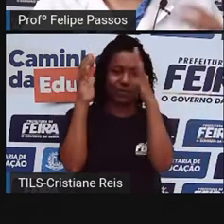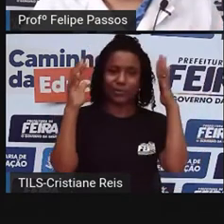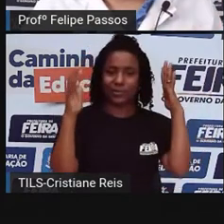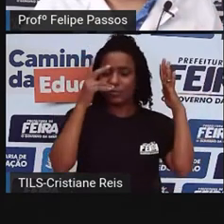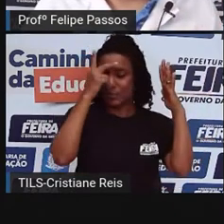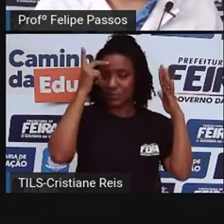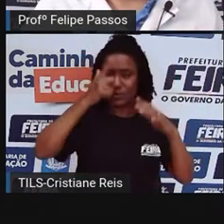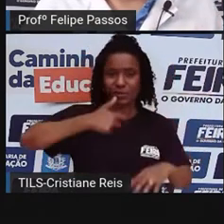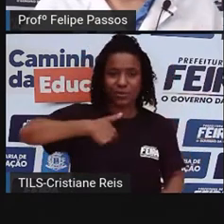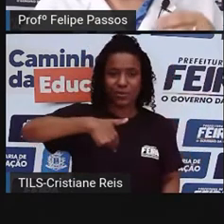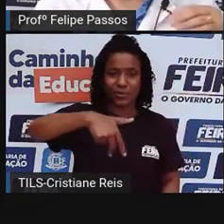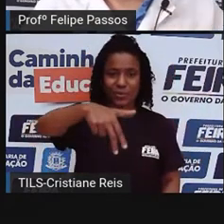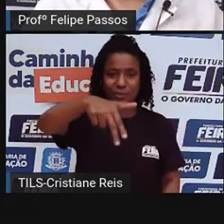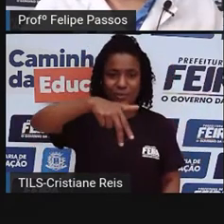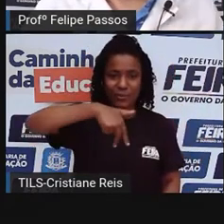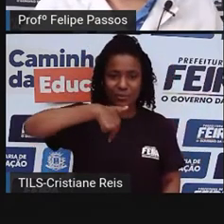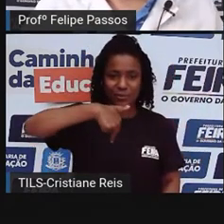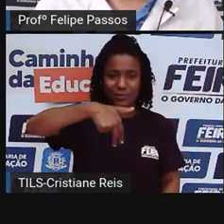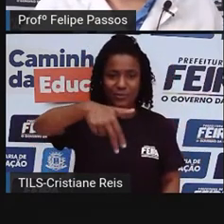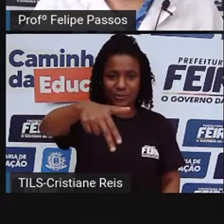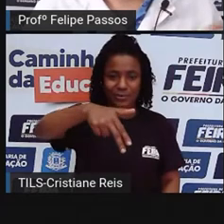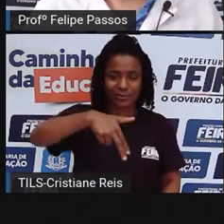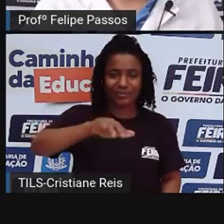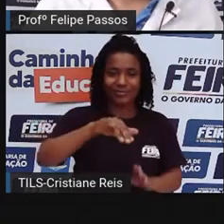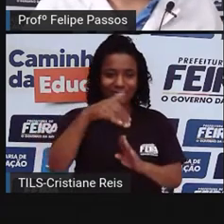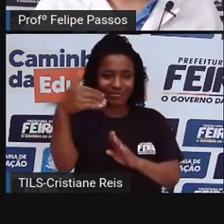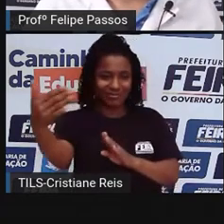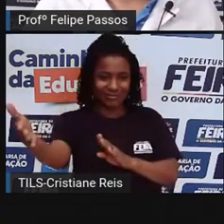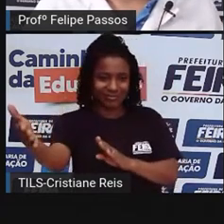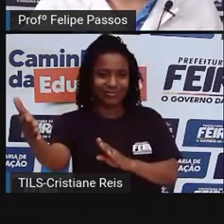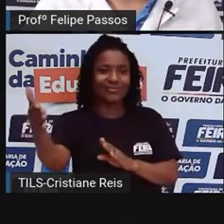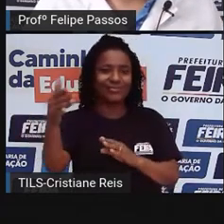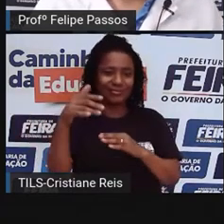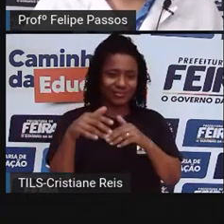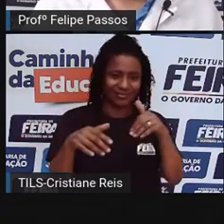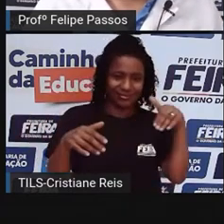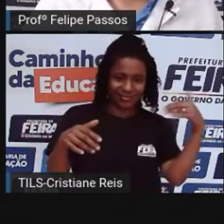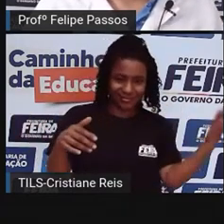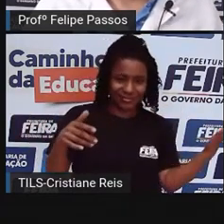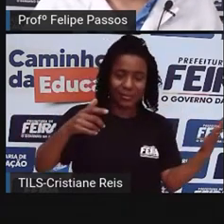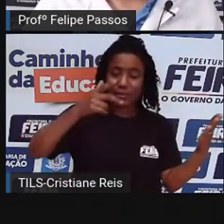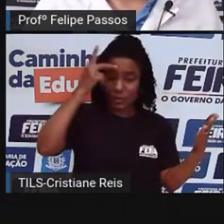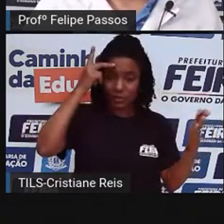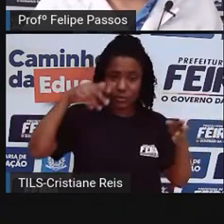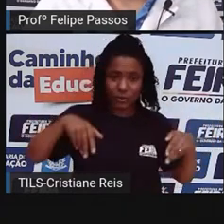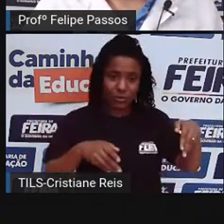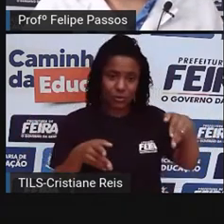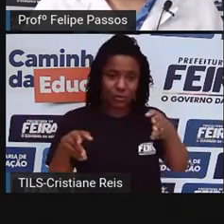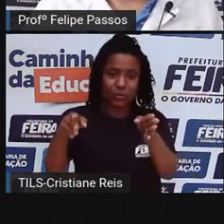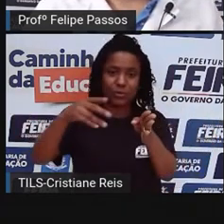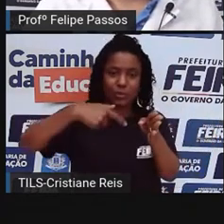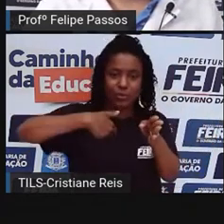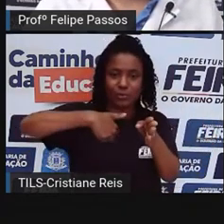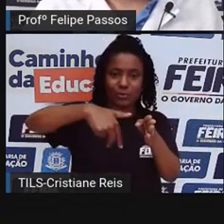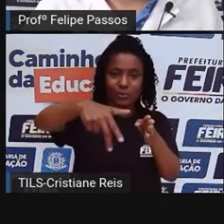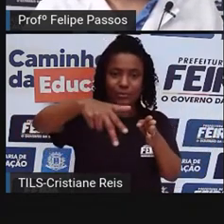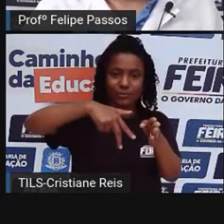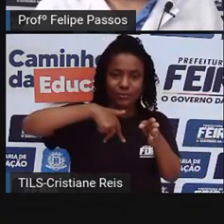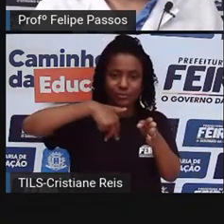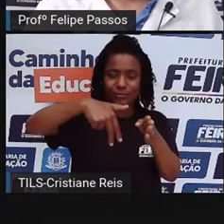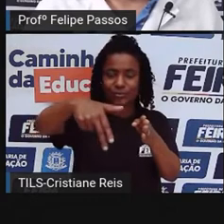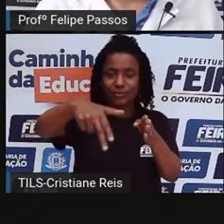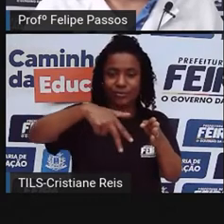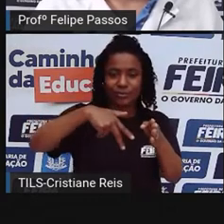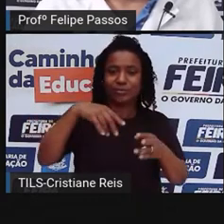caminhada ou um passeio naquele ambiente sombreado, né? Bem agradável mesmo. Então isso faz parte da mobilidade